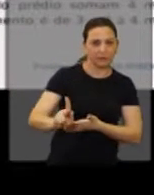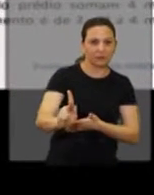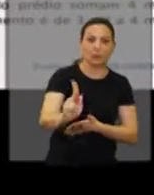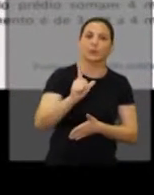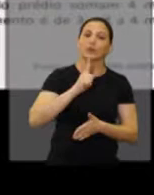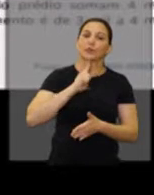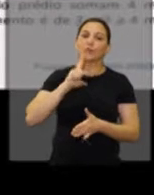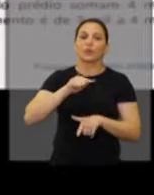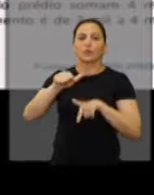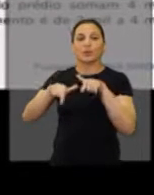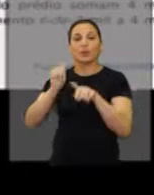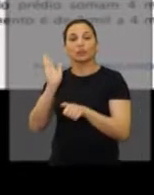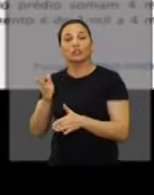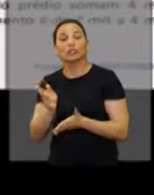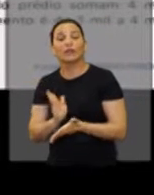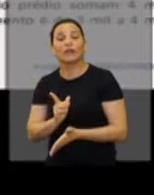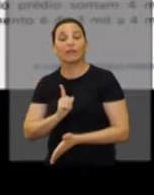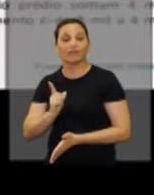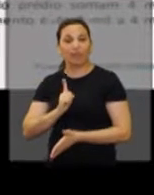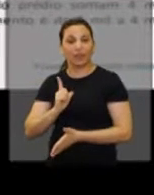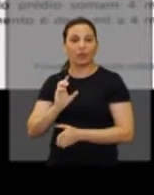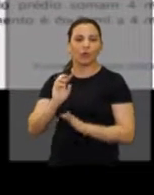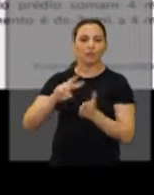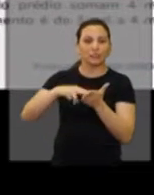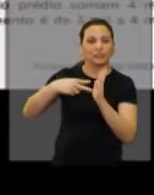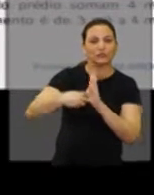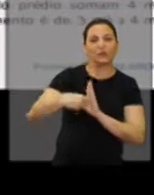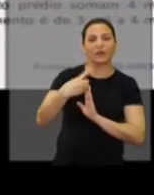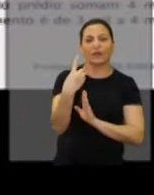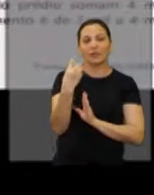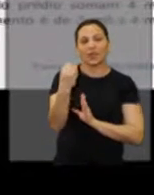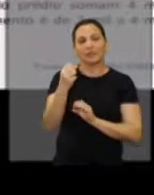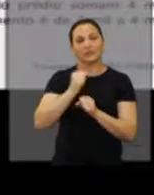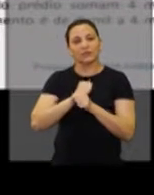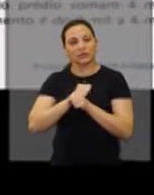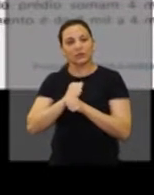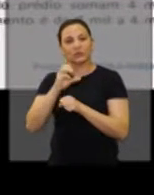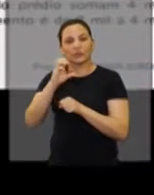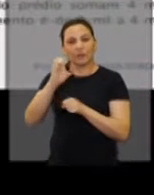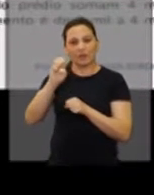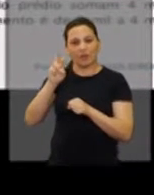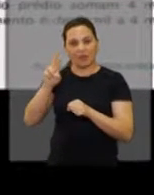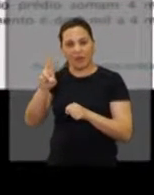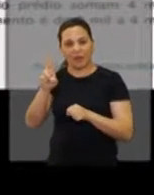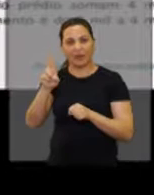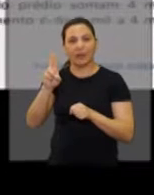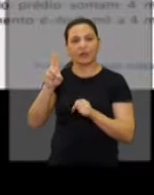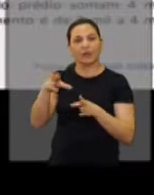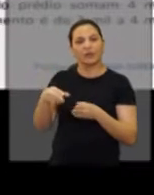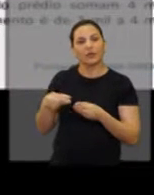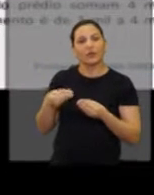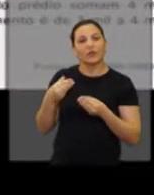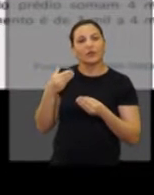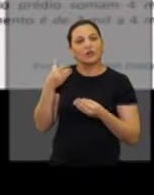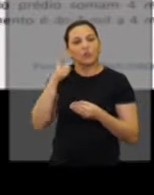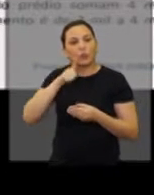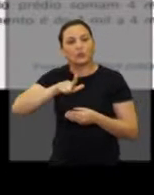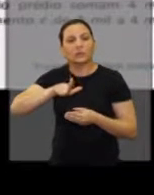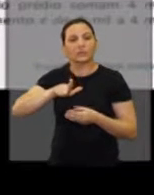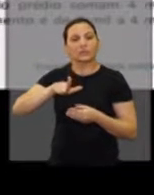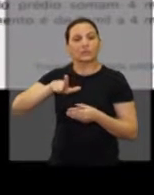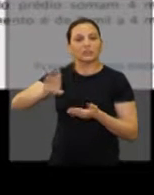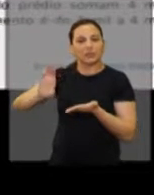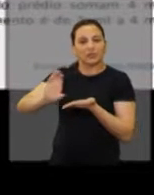e isso aí para manter o serviço que já existe. Ou seja, em dez anos, o Centro de Reabilitação de Araraquara vai estar